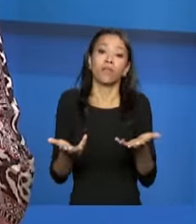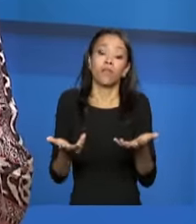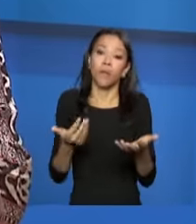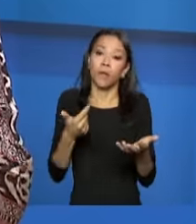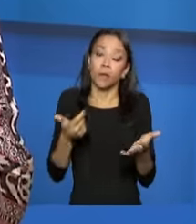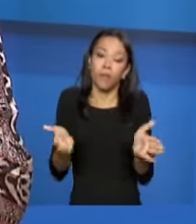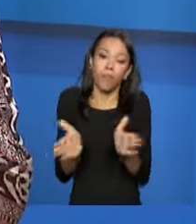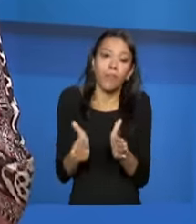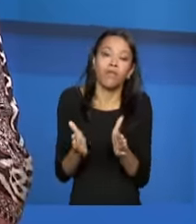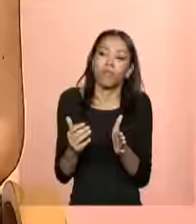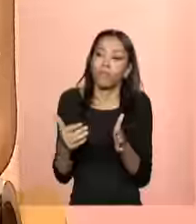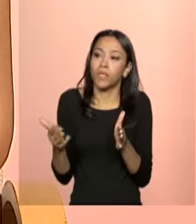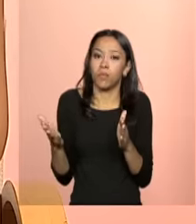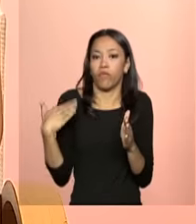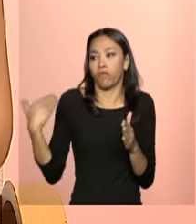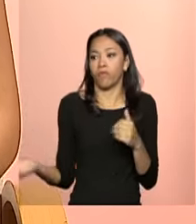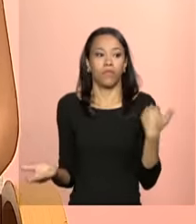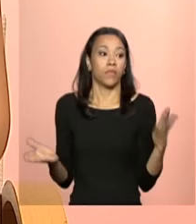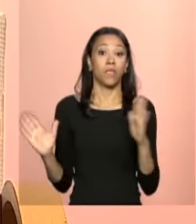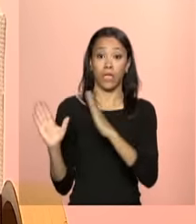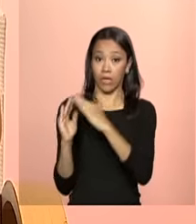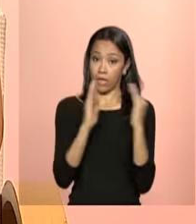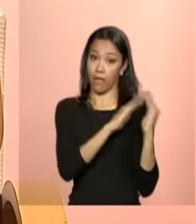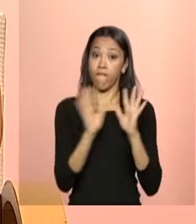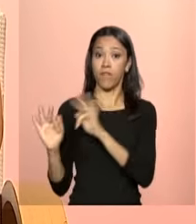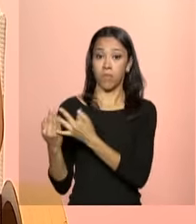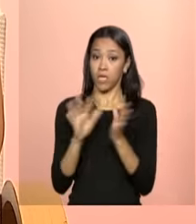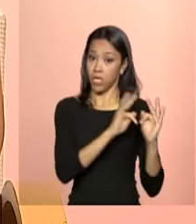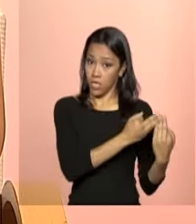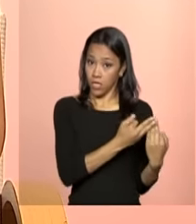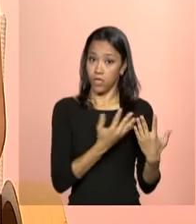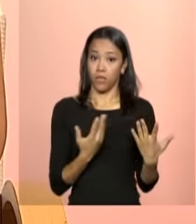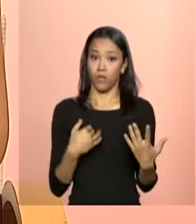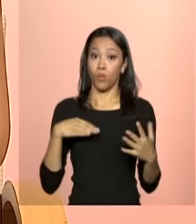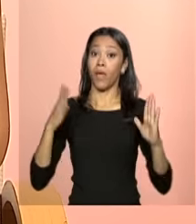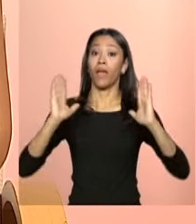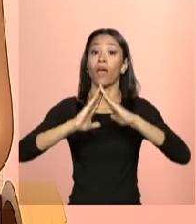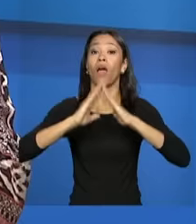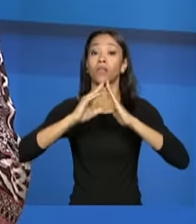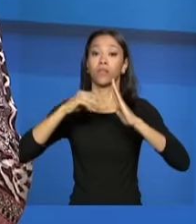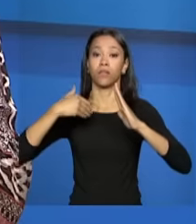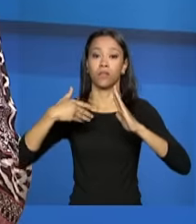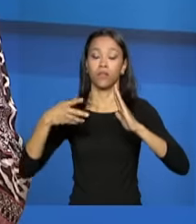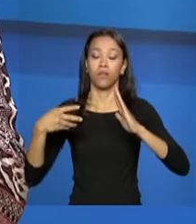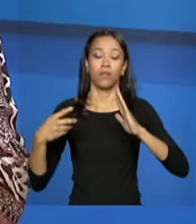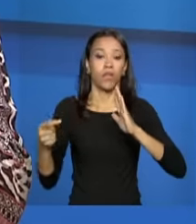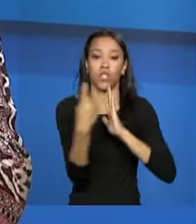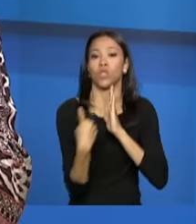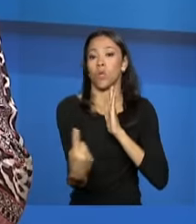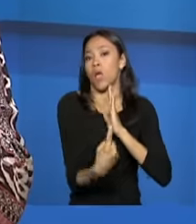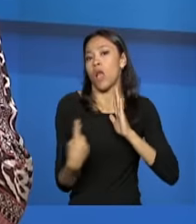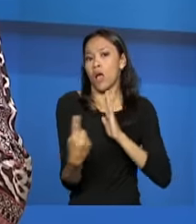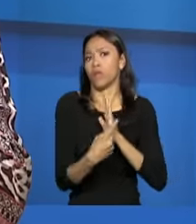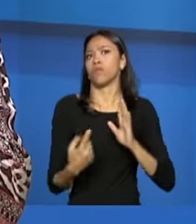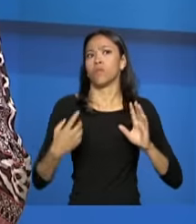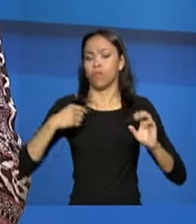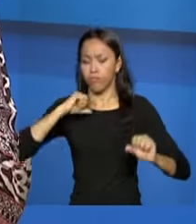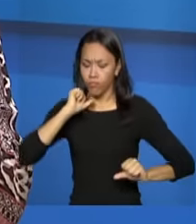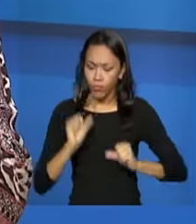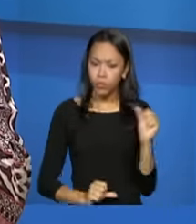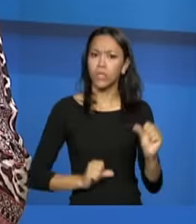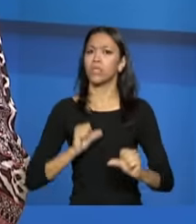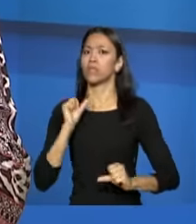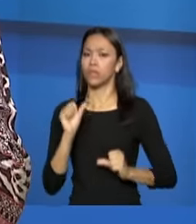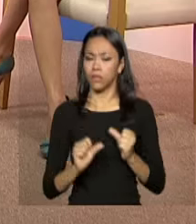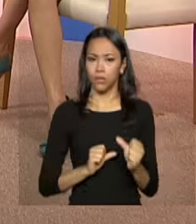que as pessoas tenham a sua individualidade respeitada. Então, essas são pequenas, não são pequenas mudanças, são grandes desafios colocados,